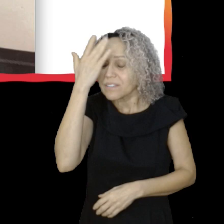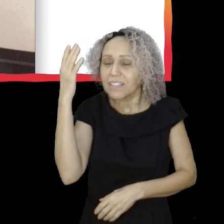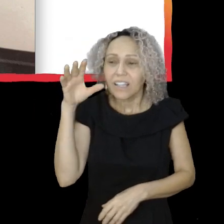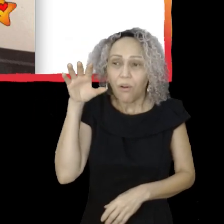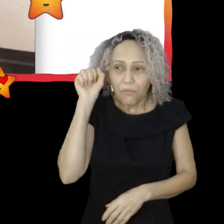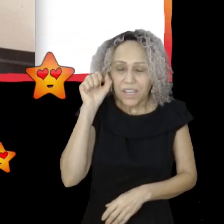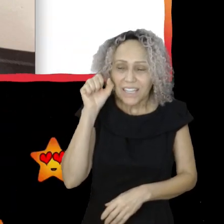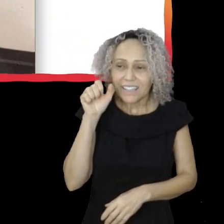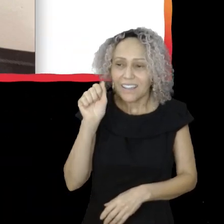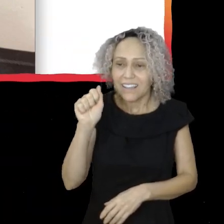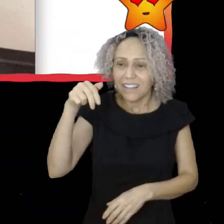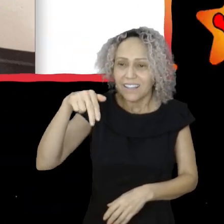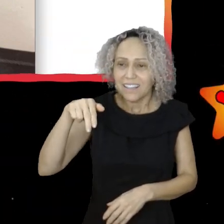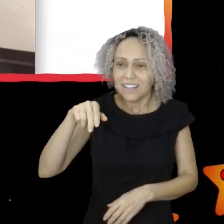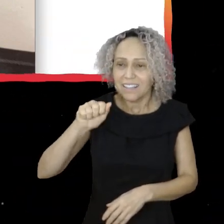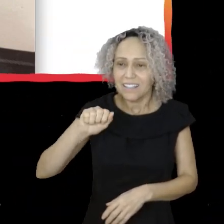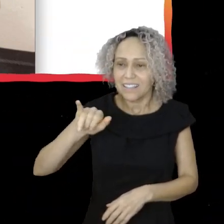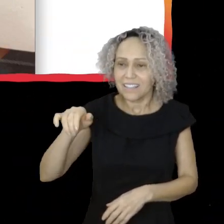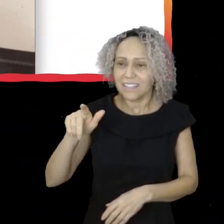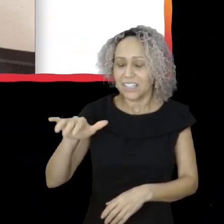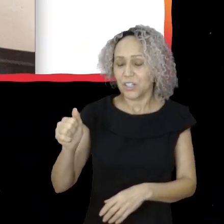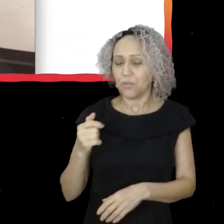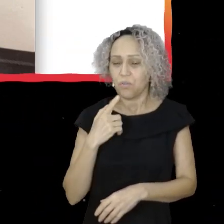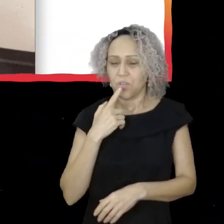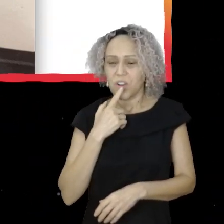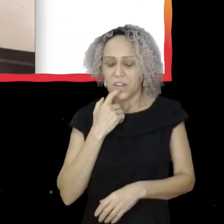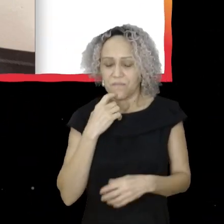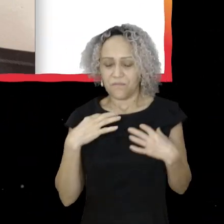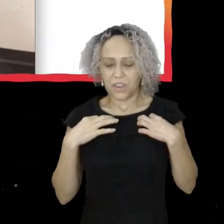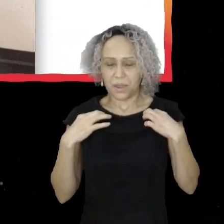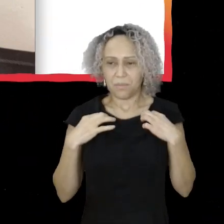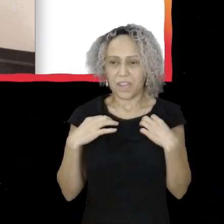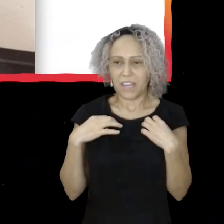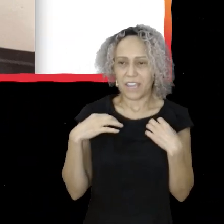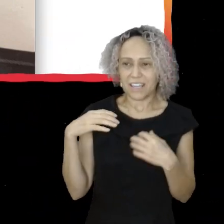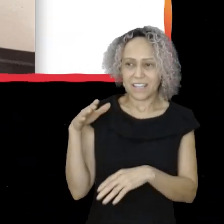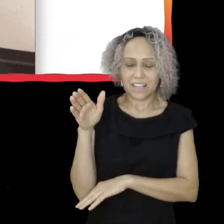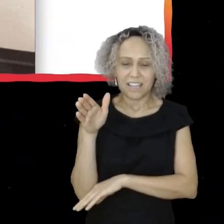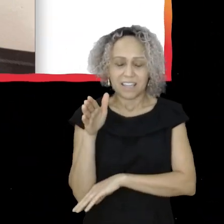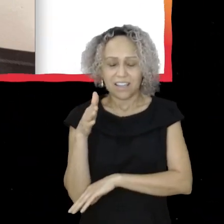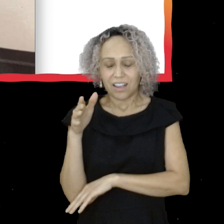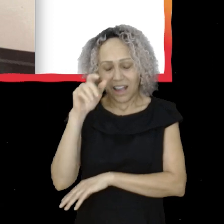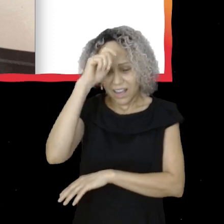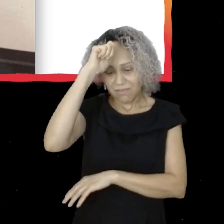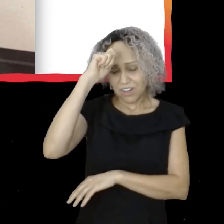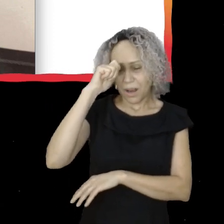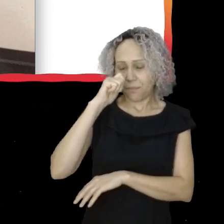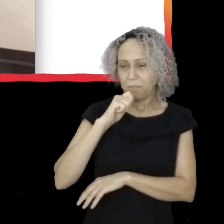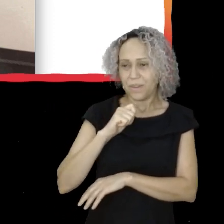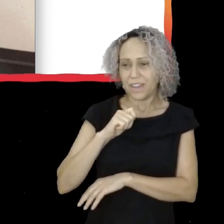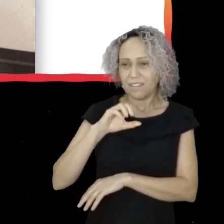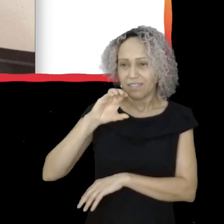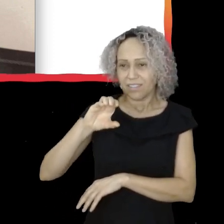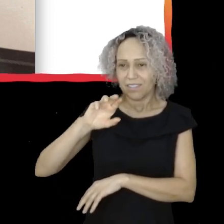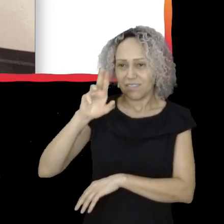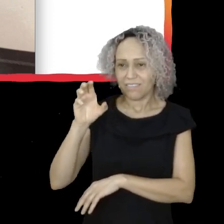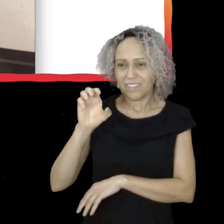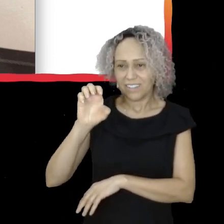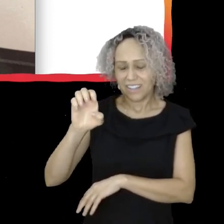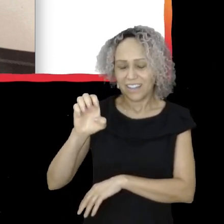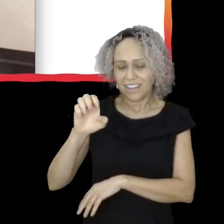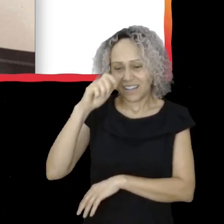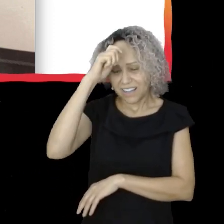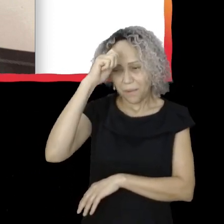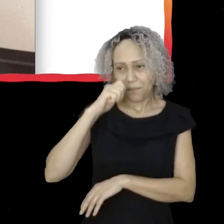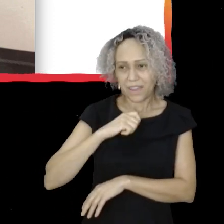a Ana Júlia tá toda trabalhada no vermelho, com bandana do Tio Guevara na cabeça, camisetinha quadriculada e uma calça vermelha que tem um